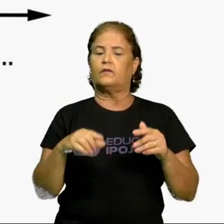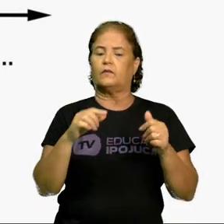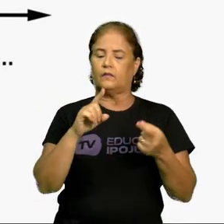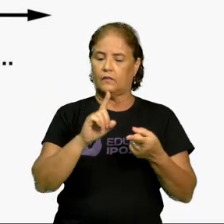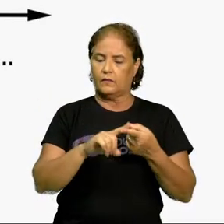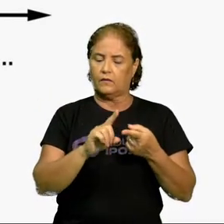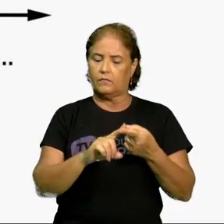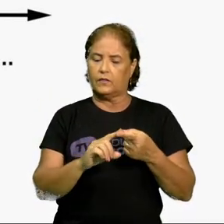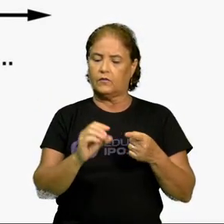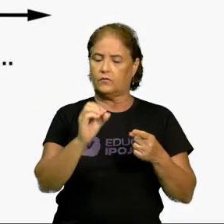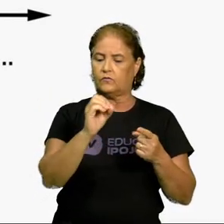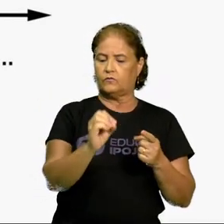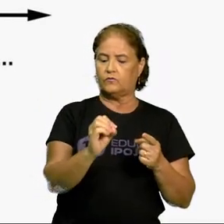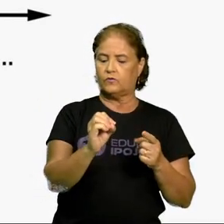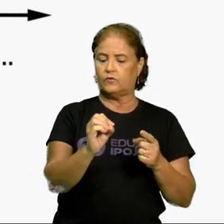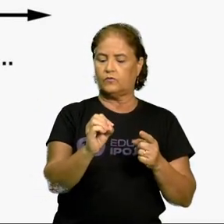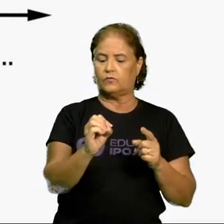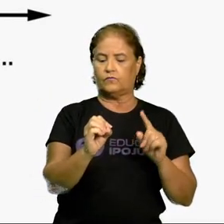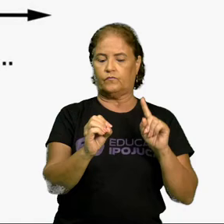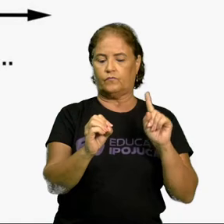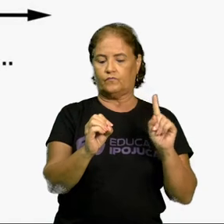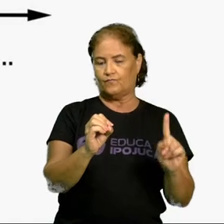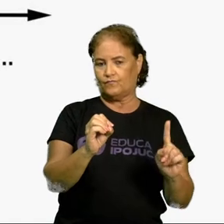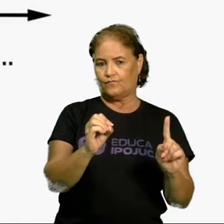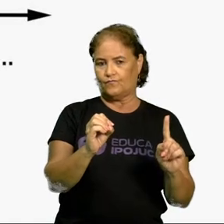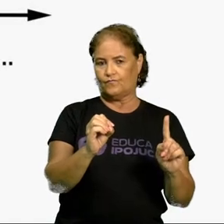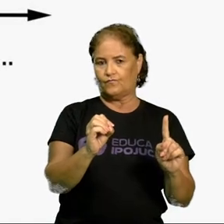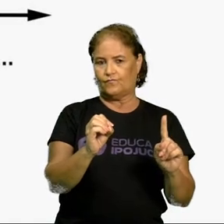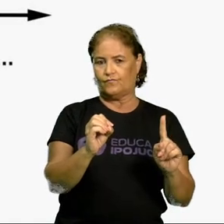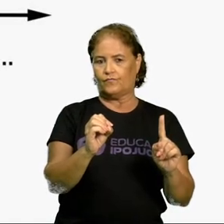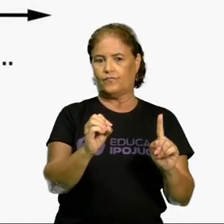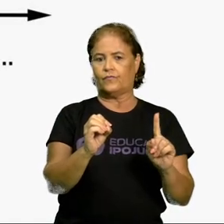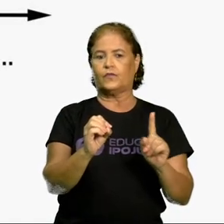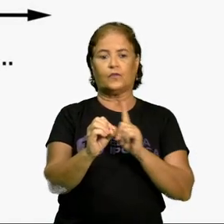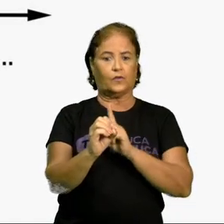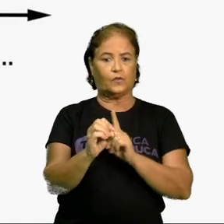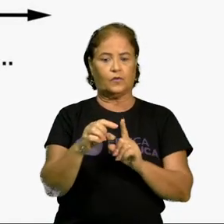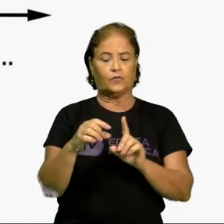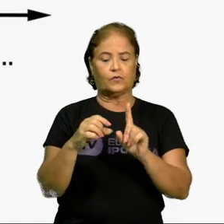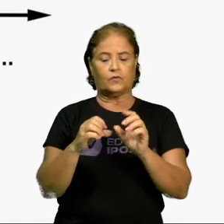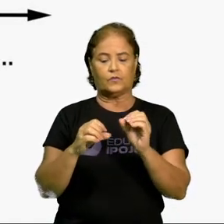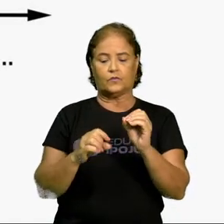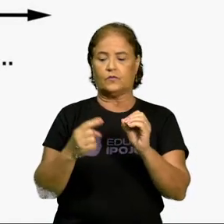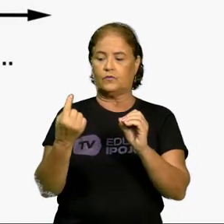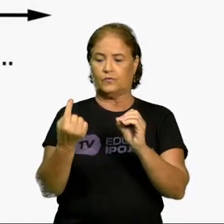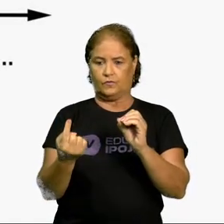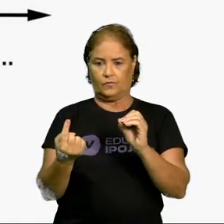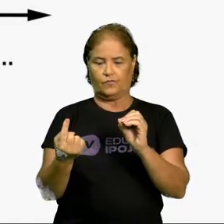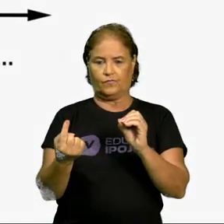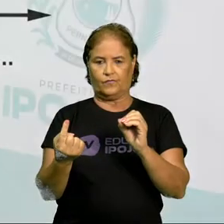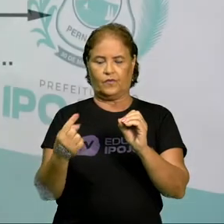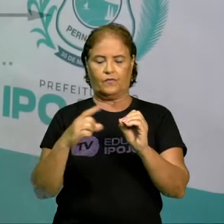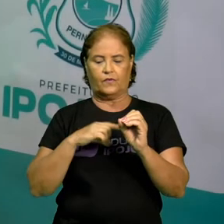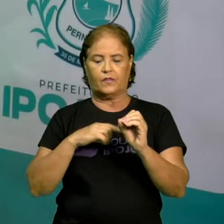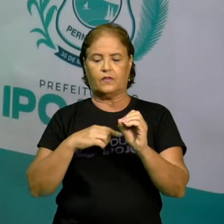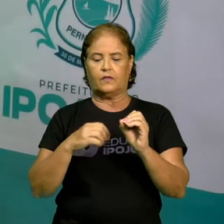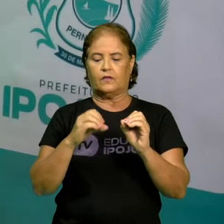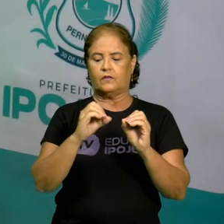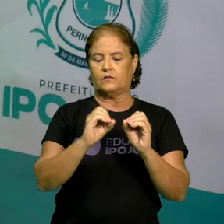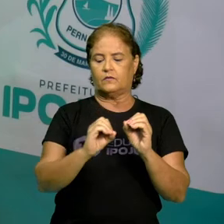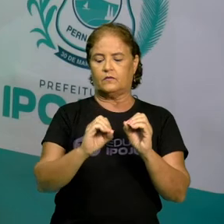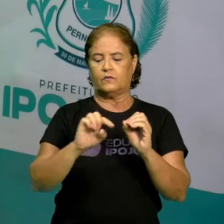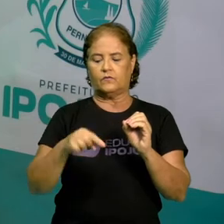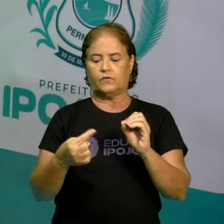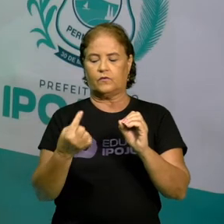1. Bem pertinho, bem próximo do zero. Olha aqui. O número 0,11.